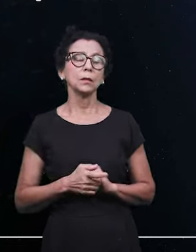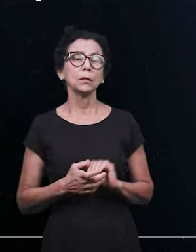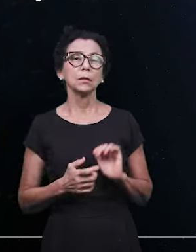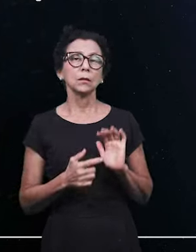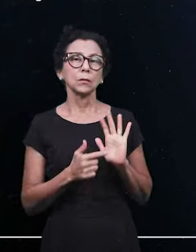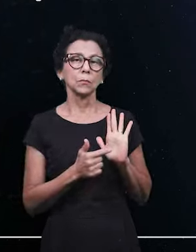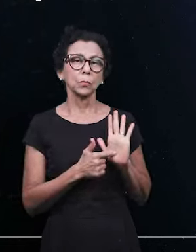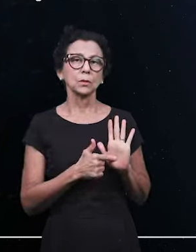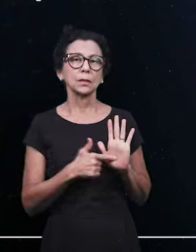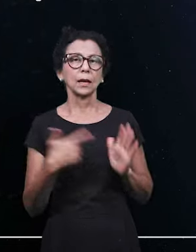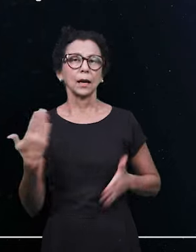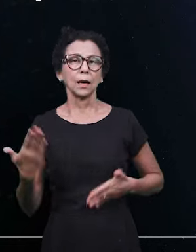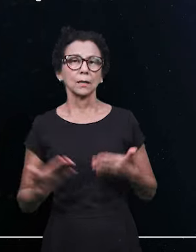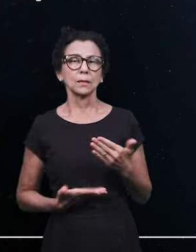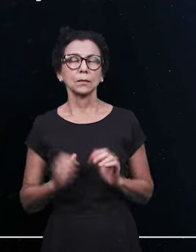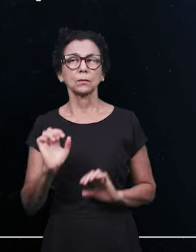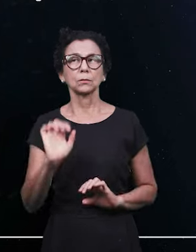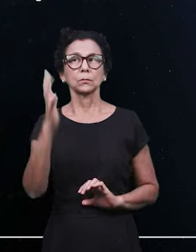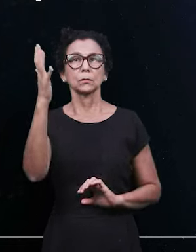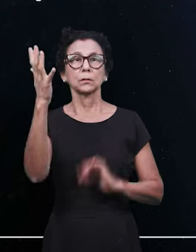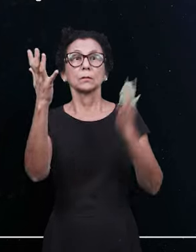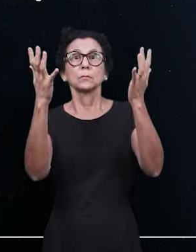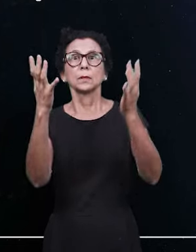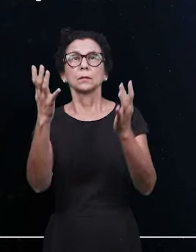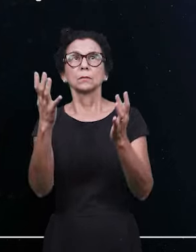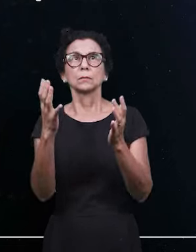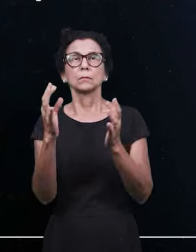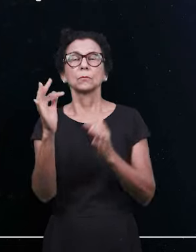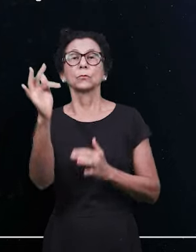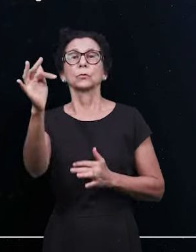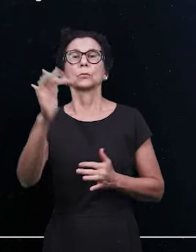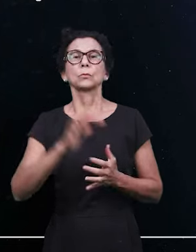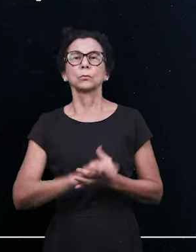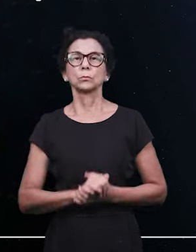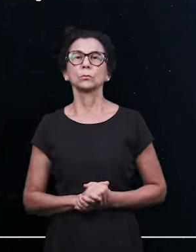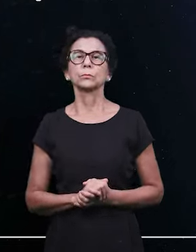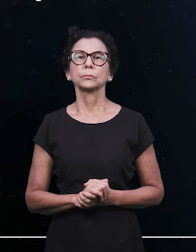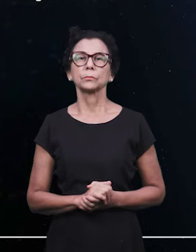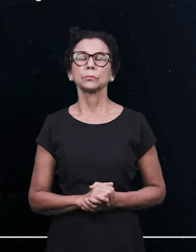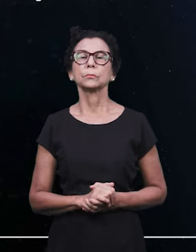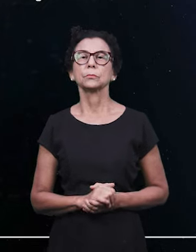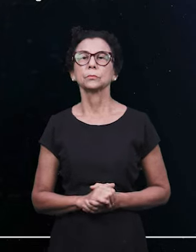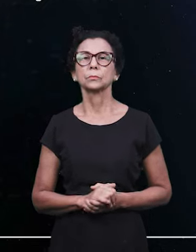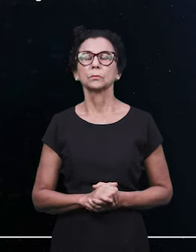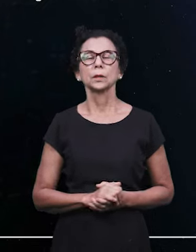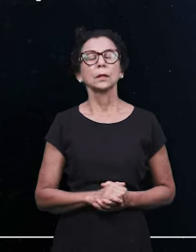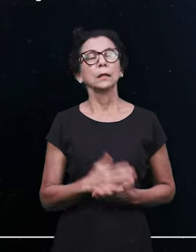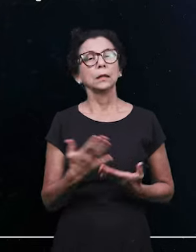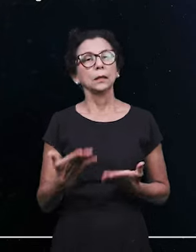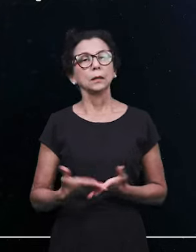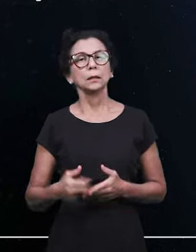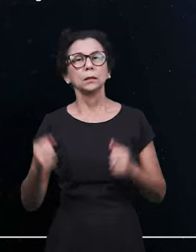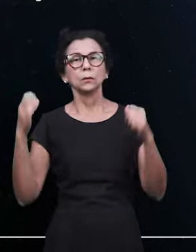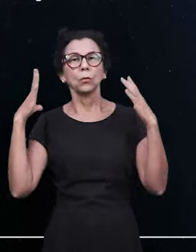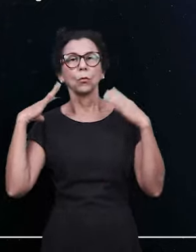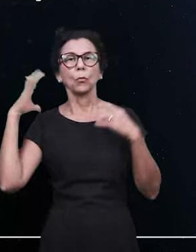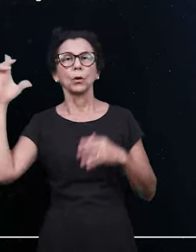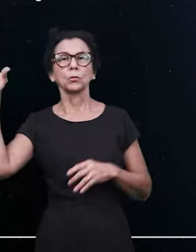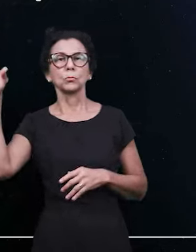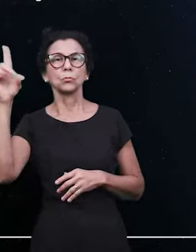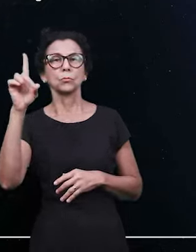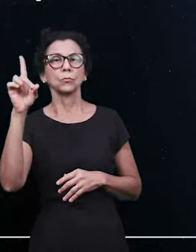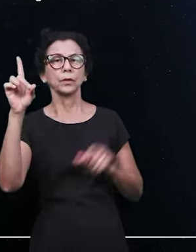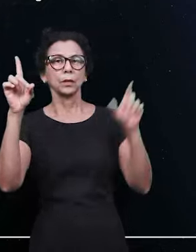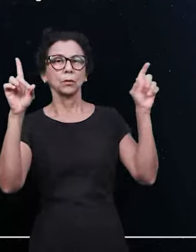servos as coisas que brevemente devem acontecer, e pelo seu anjo as enviou e as